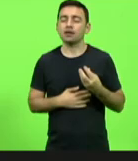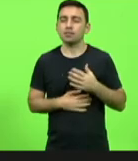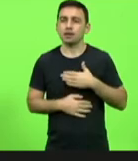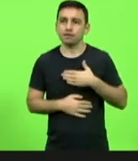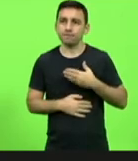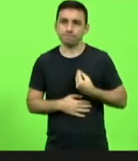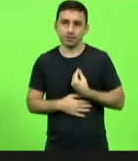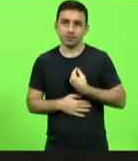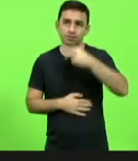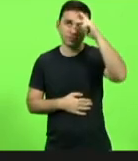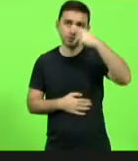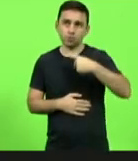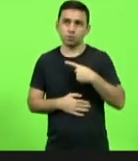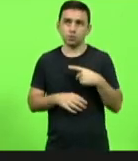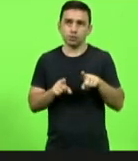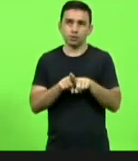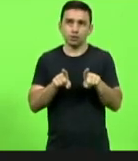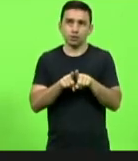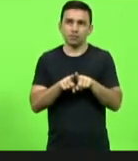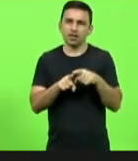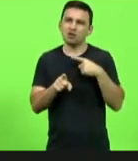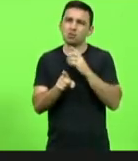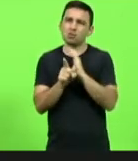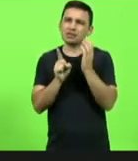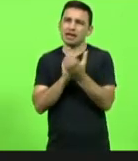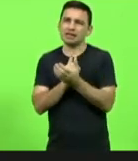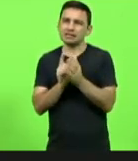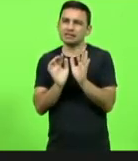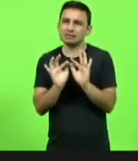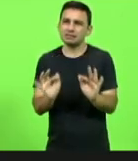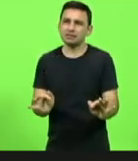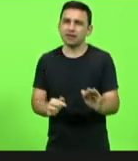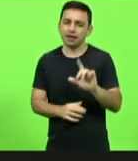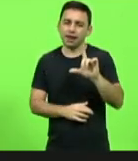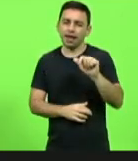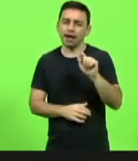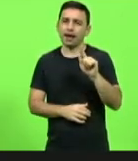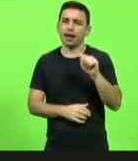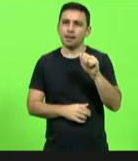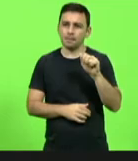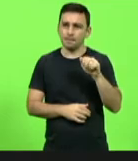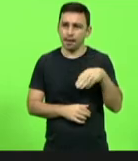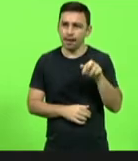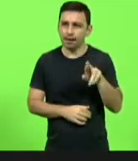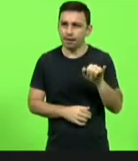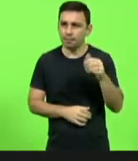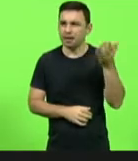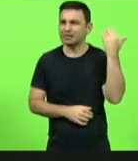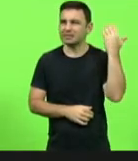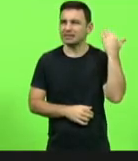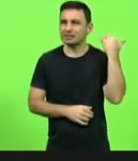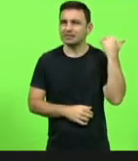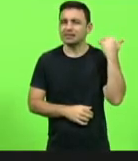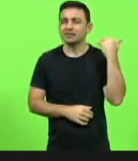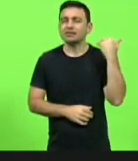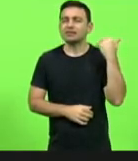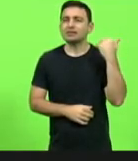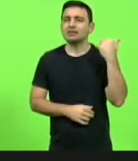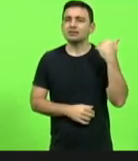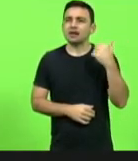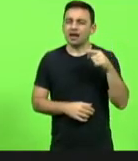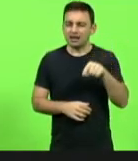pessoal porque eu venho de uma comunidade simples chamava Lagamar hoje é a Vila Vitória um bairro de extrema vulnerabilidade